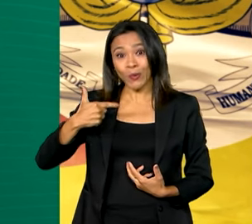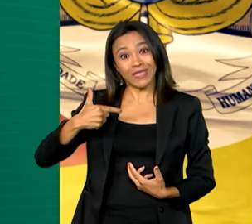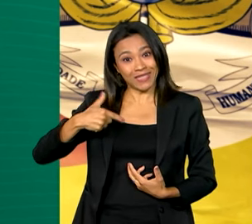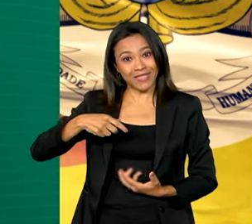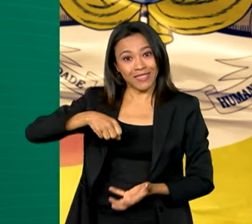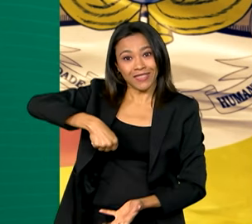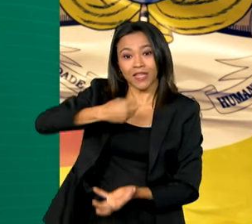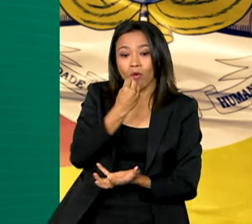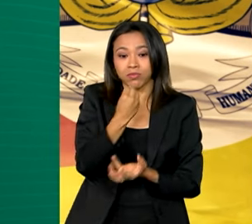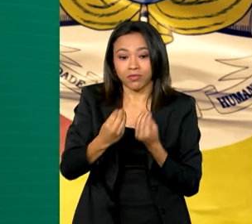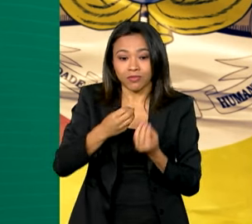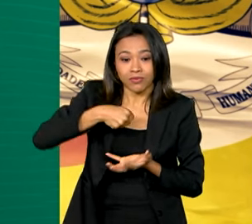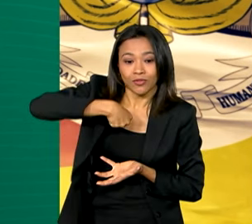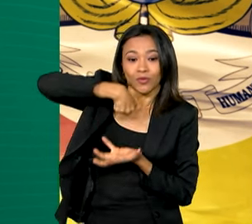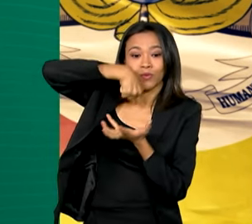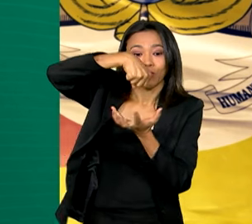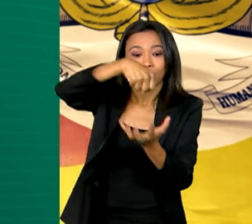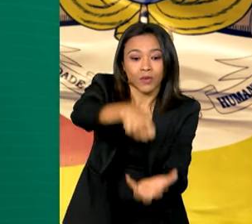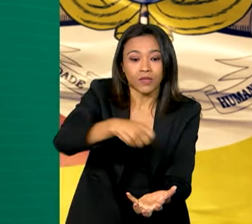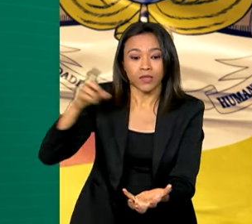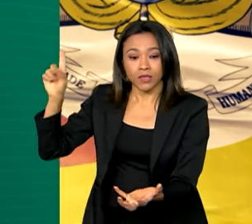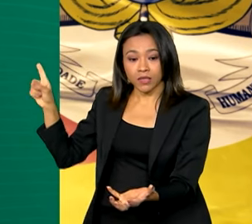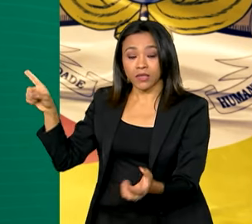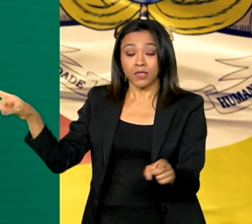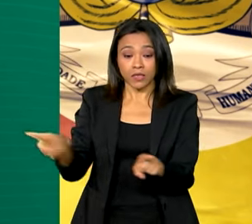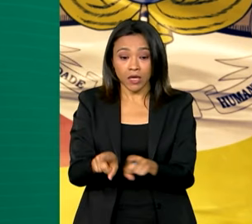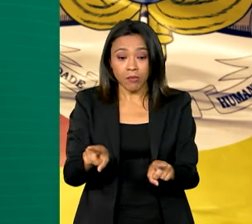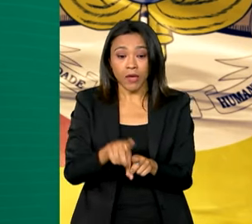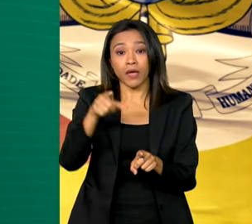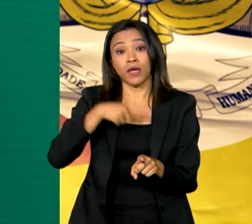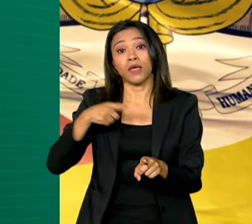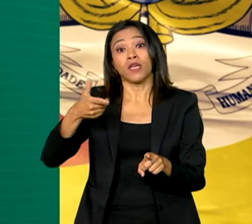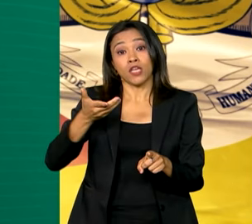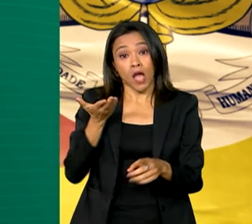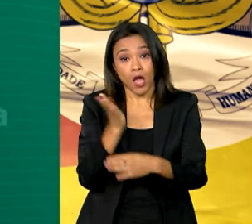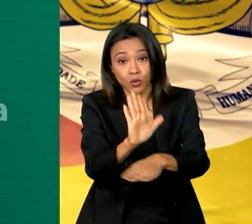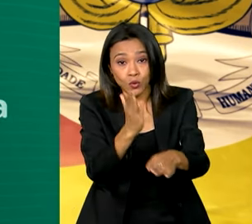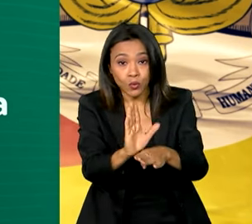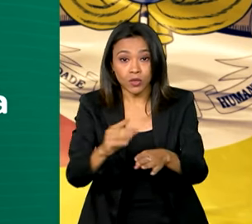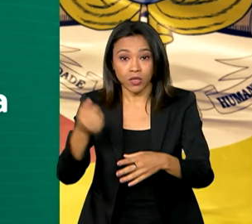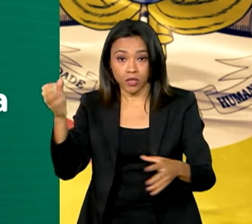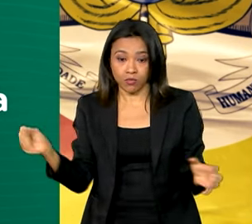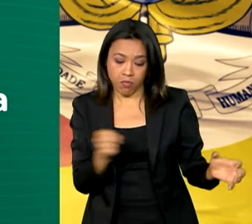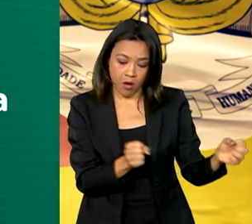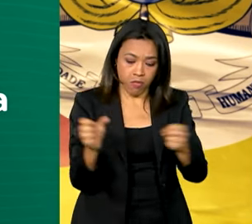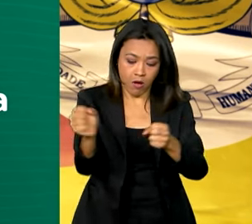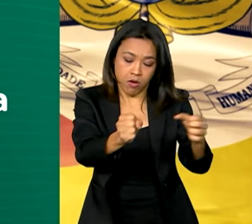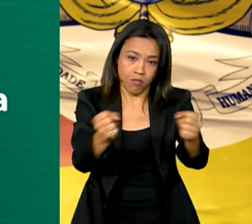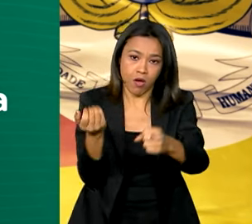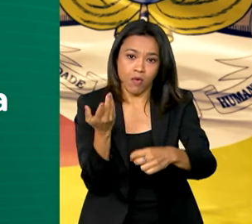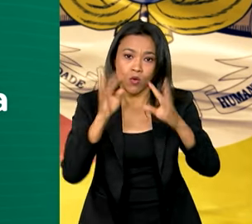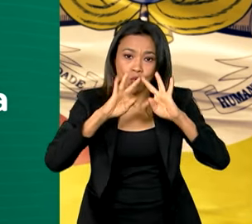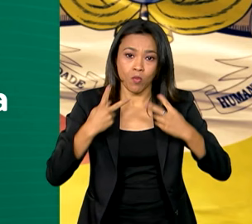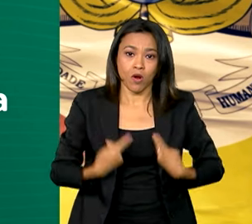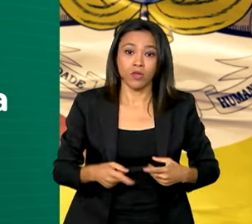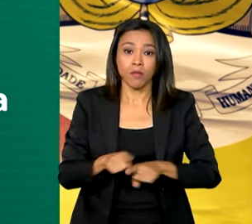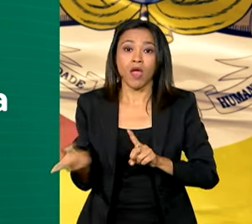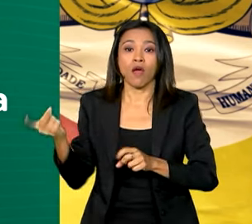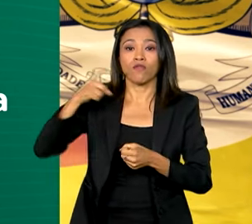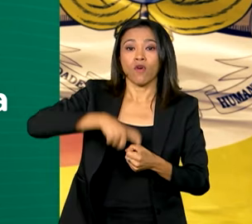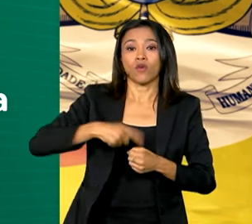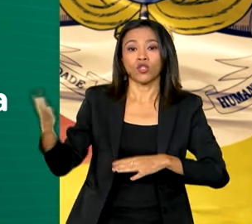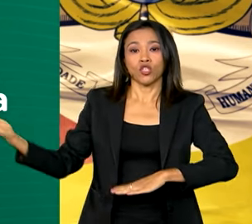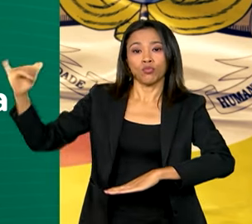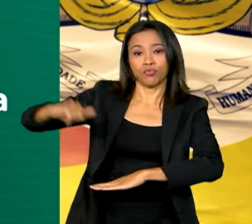federais foram desbloqueadas com a criação de corredores humanitários e voos comerciais foram retomados com o suporte da base